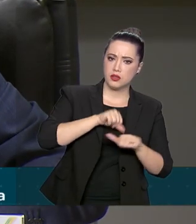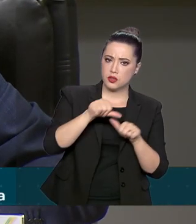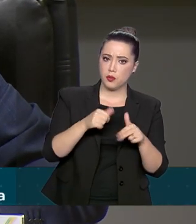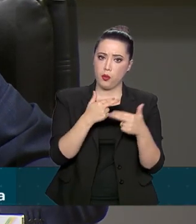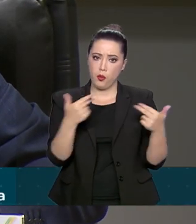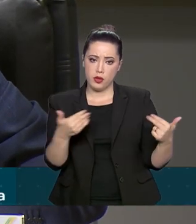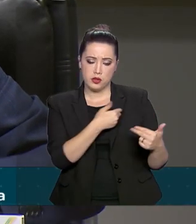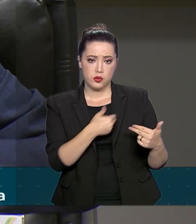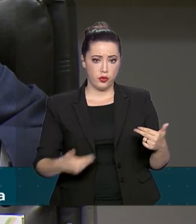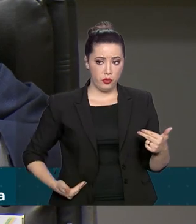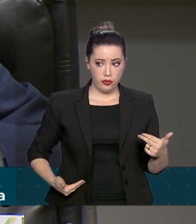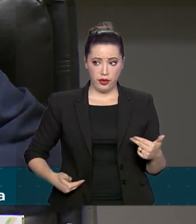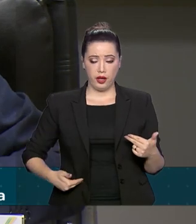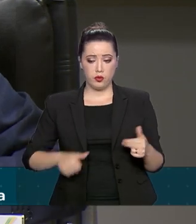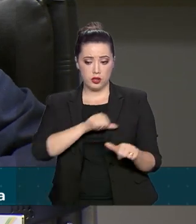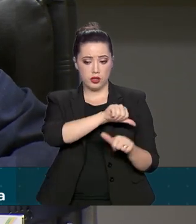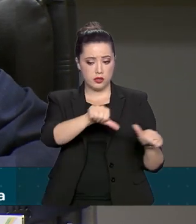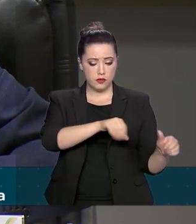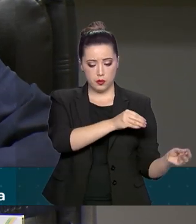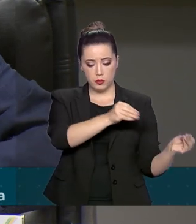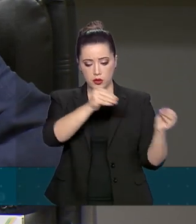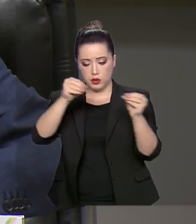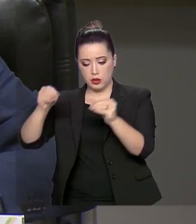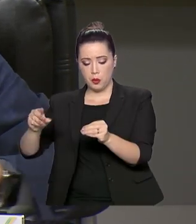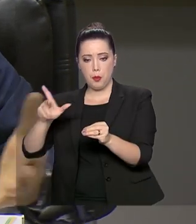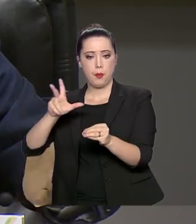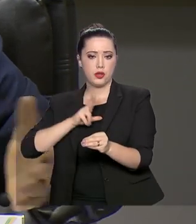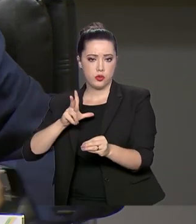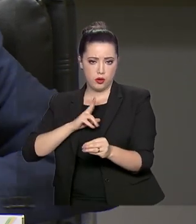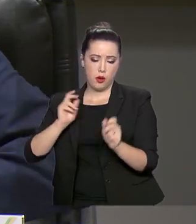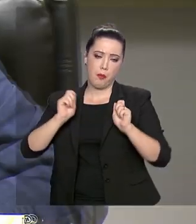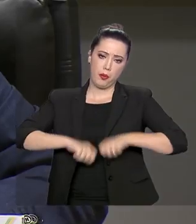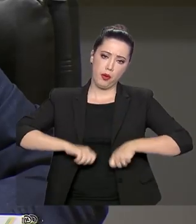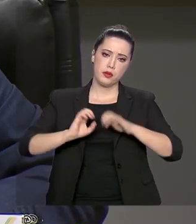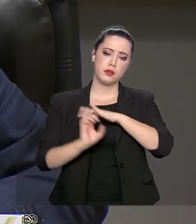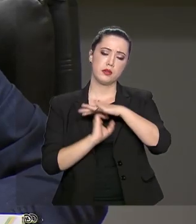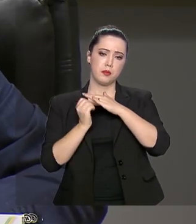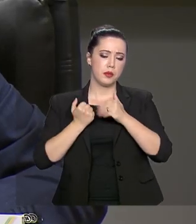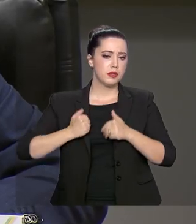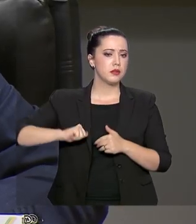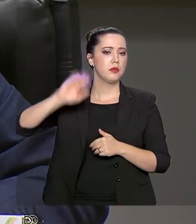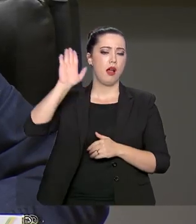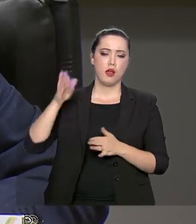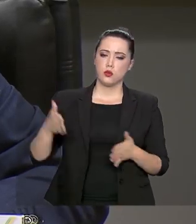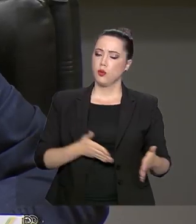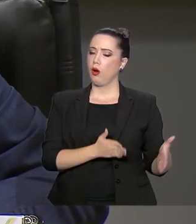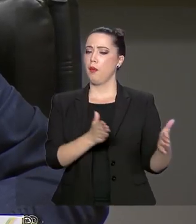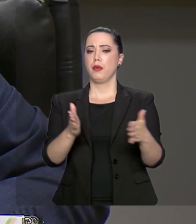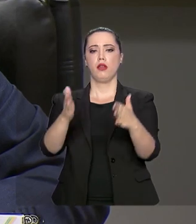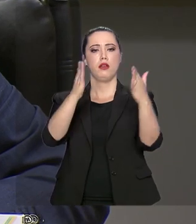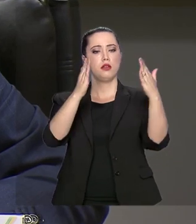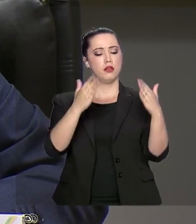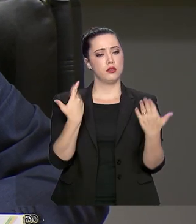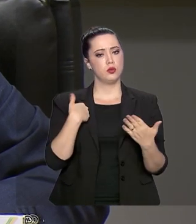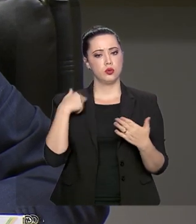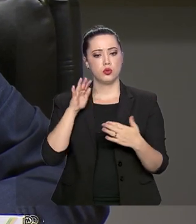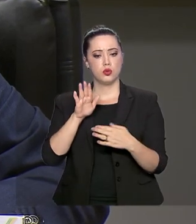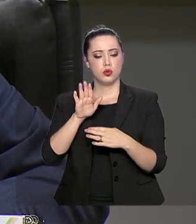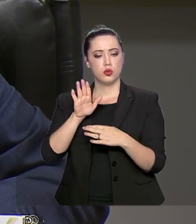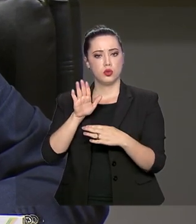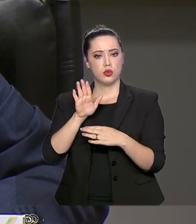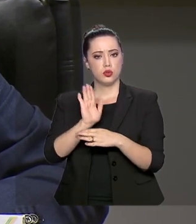privadas, de forma que o mercado possa ser mais competitivo. Estamos indo na direção de prestigiar